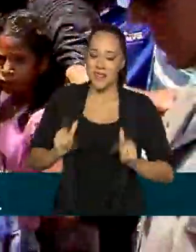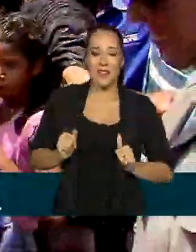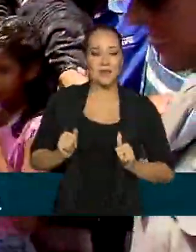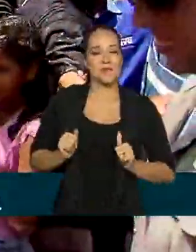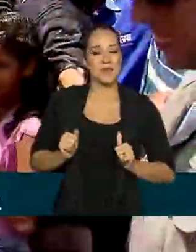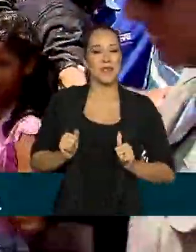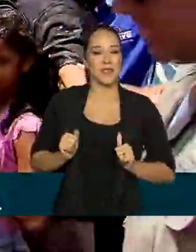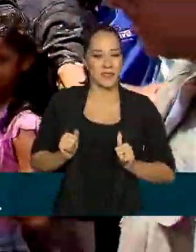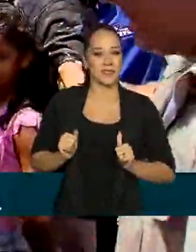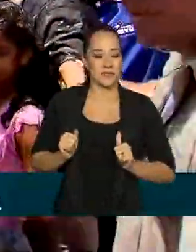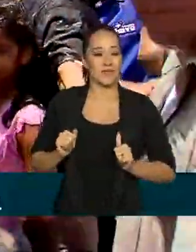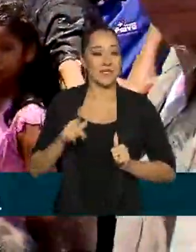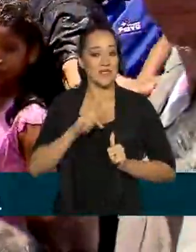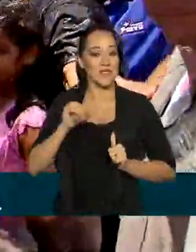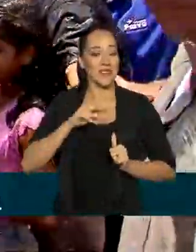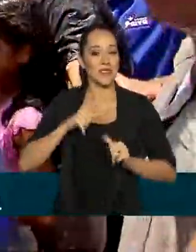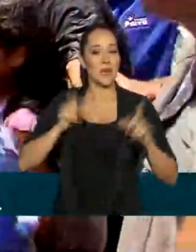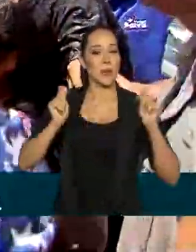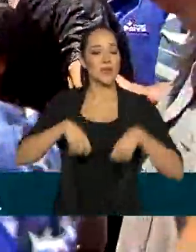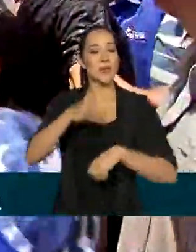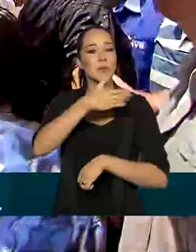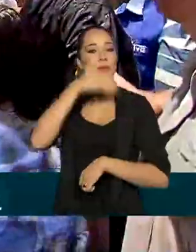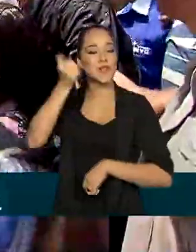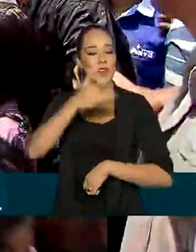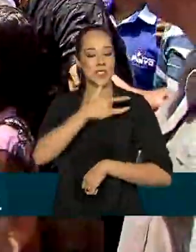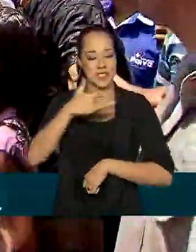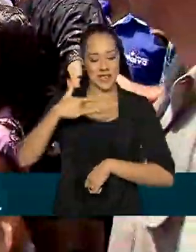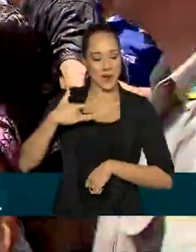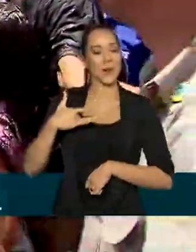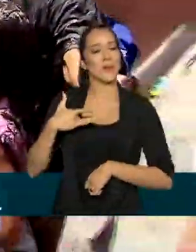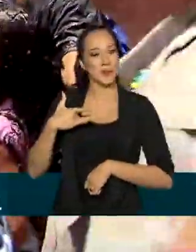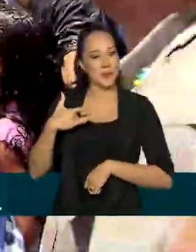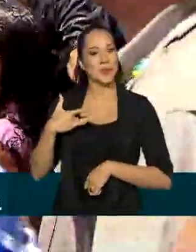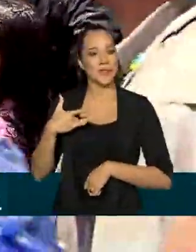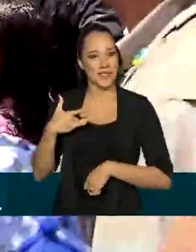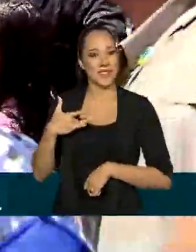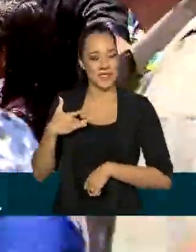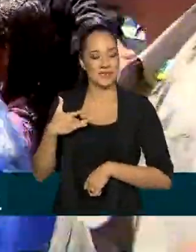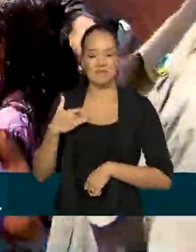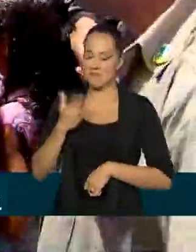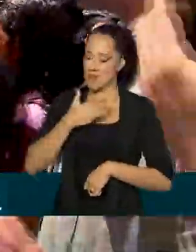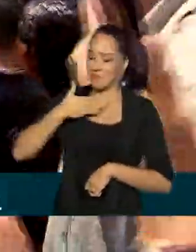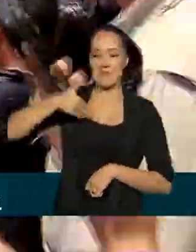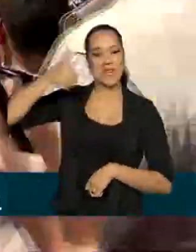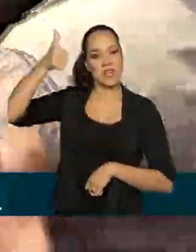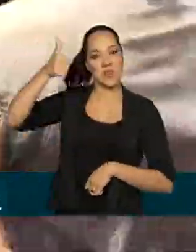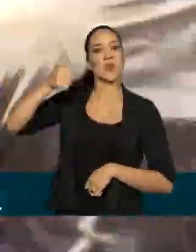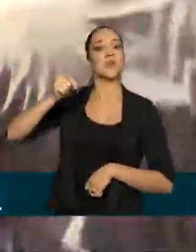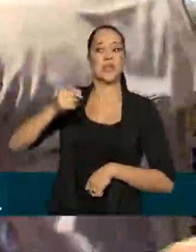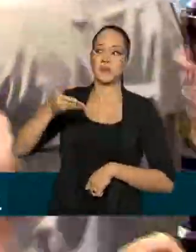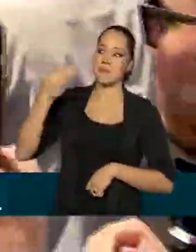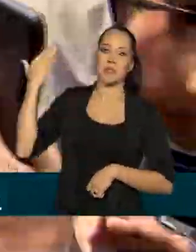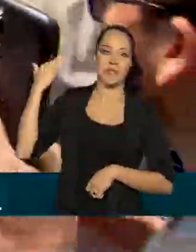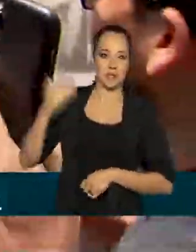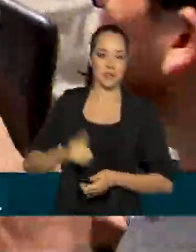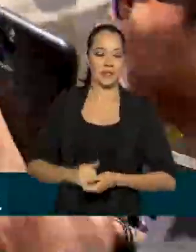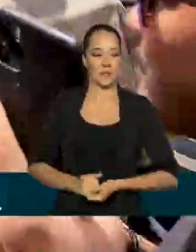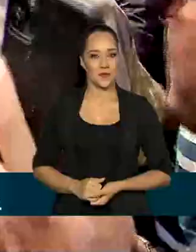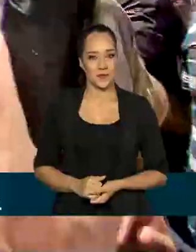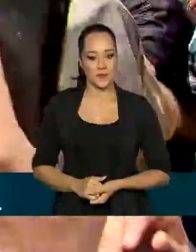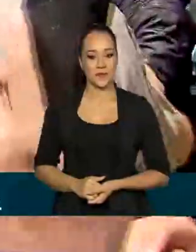garantir condições de saneamento, condições de saúde muito melhores do que dispunha essa população.